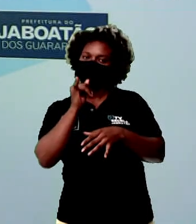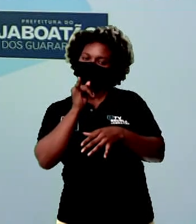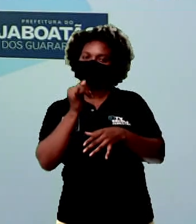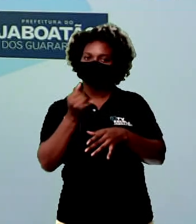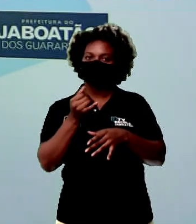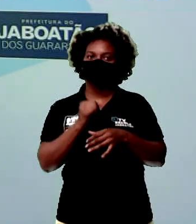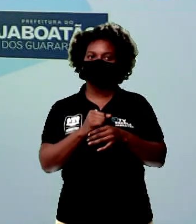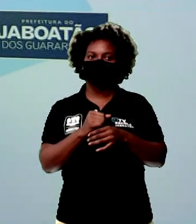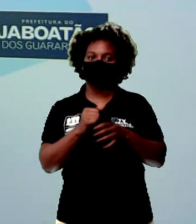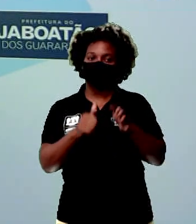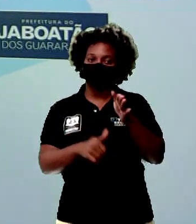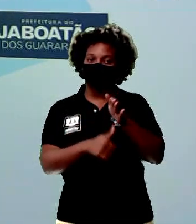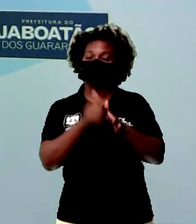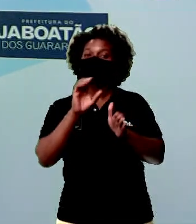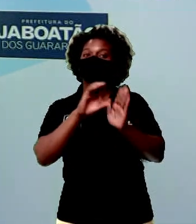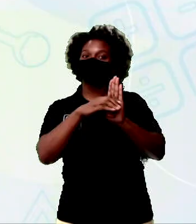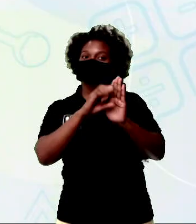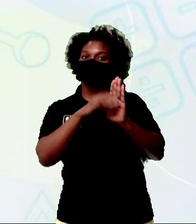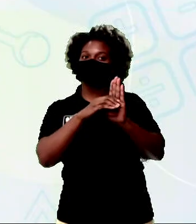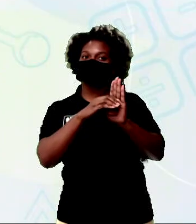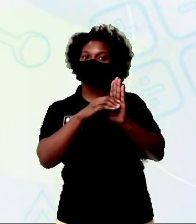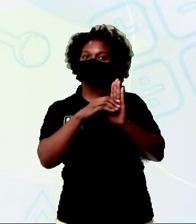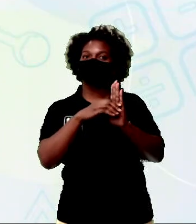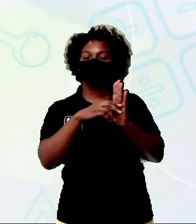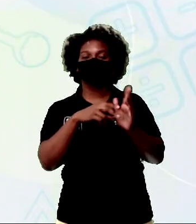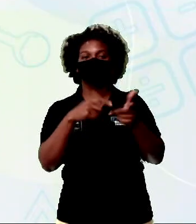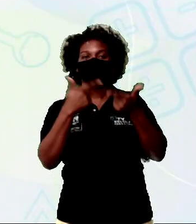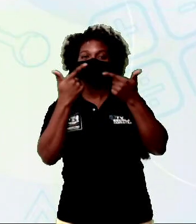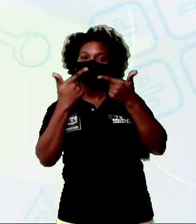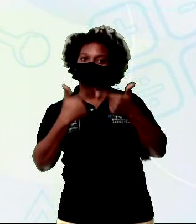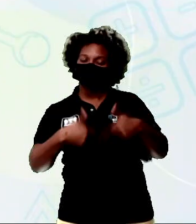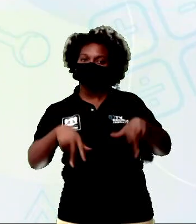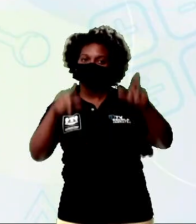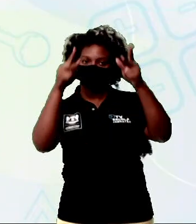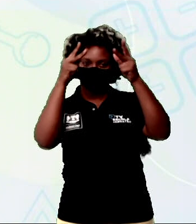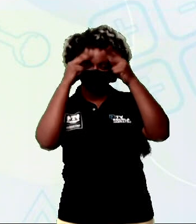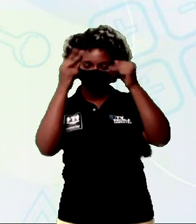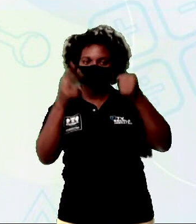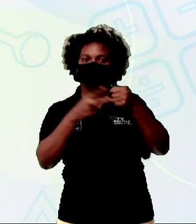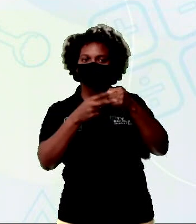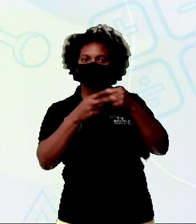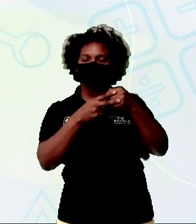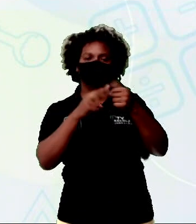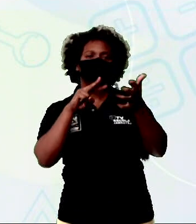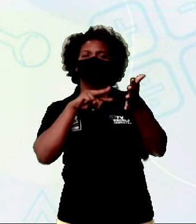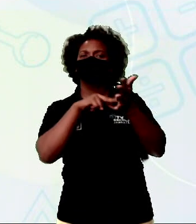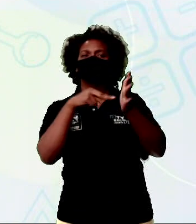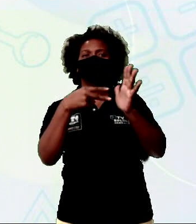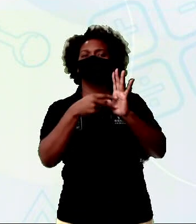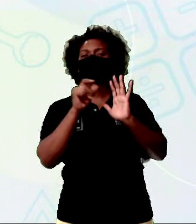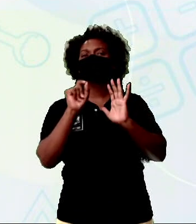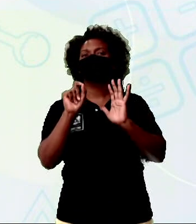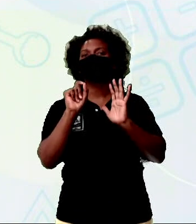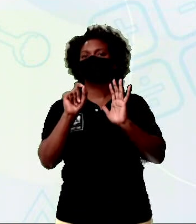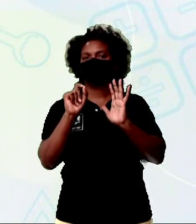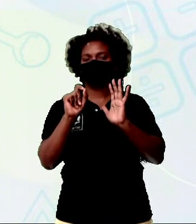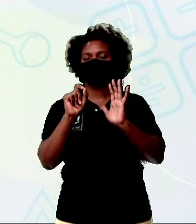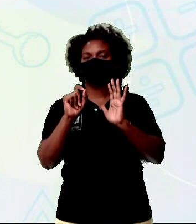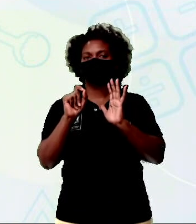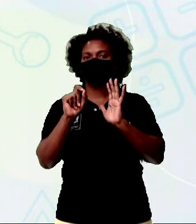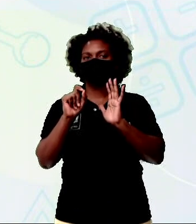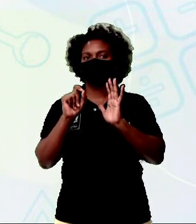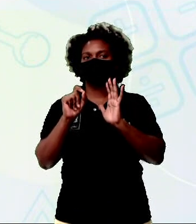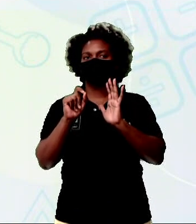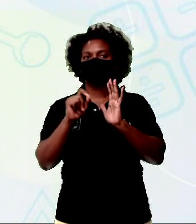Nosso primeiro conceito de hoje é linguagem verbal. O que é que vem a ser linguagem verbal? É